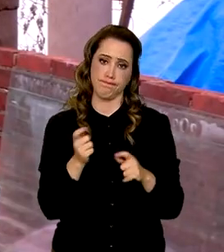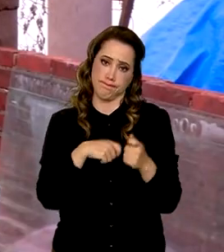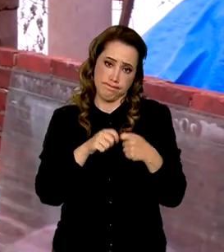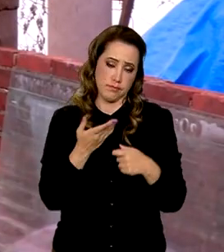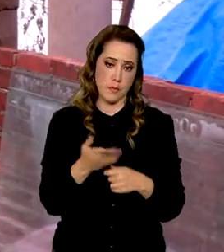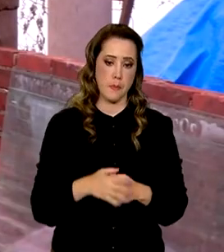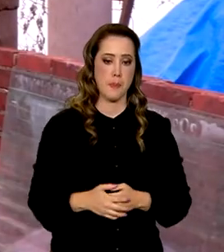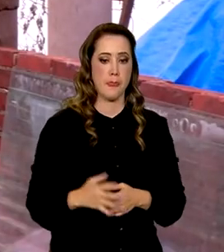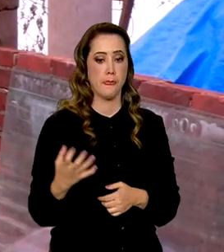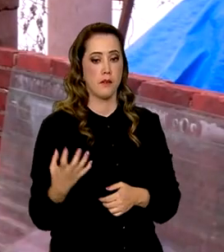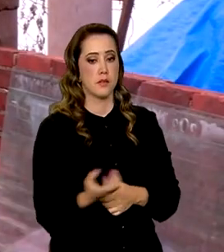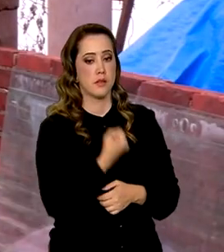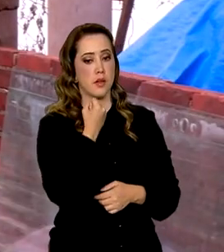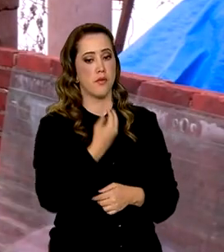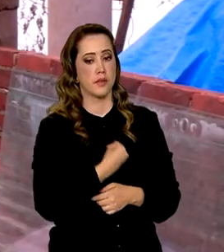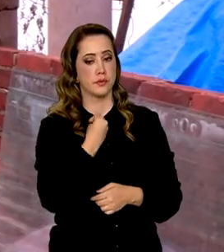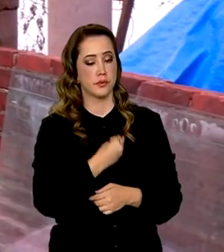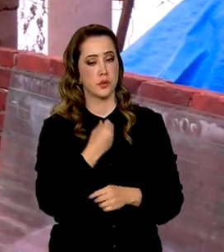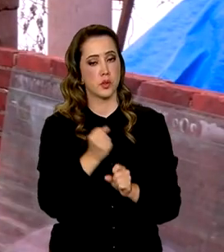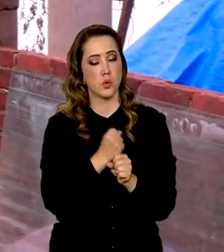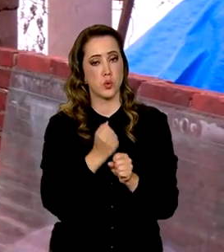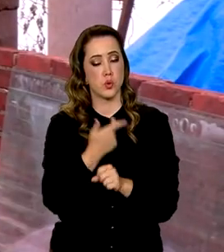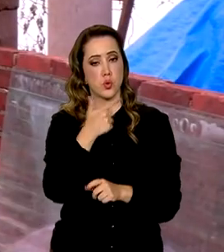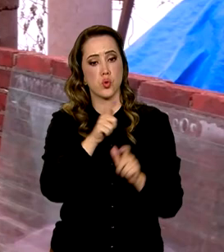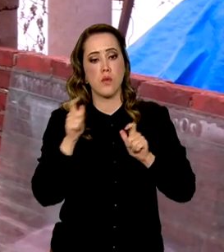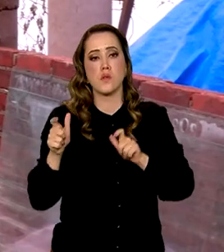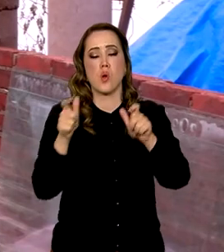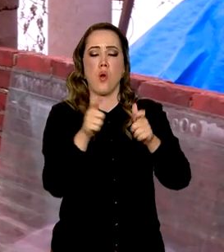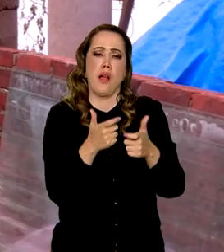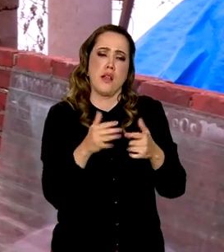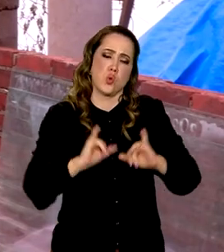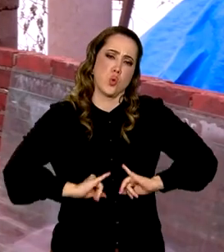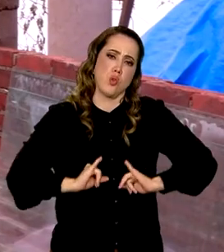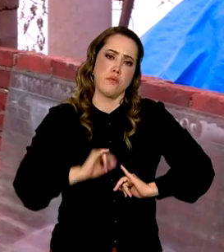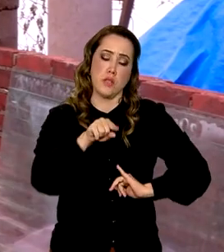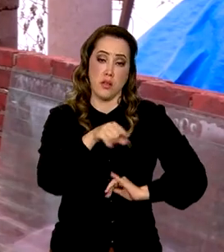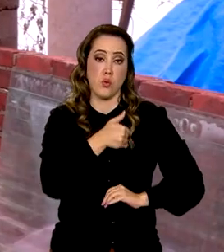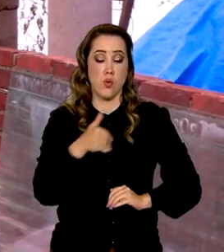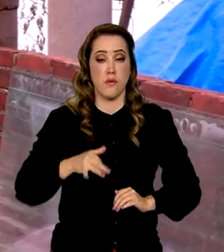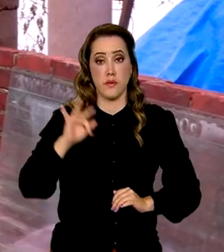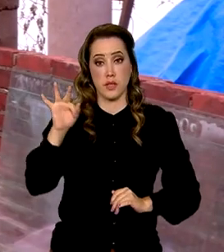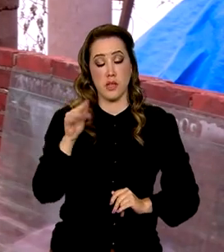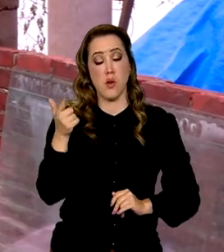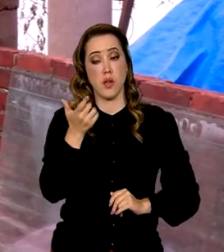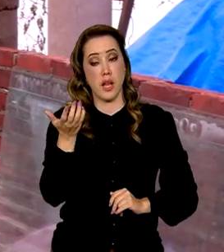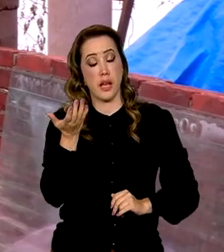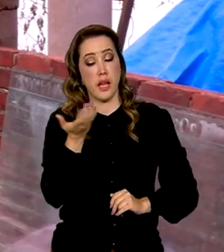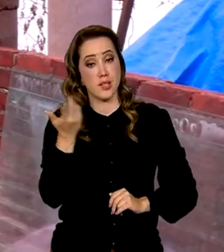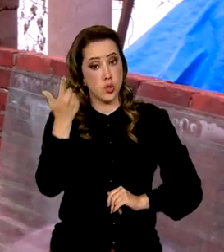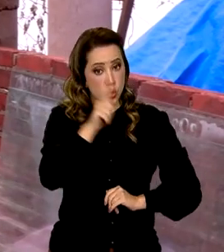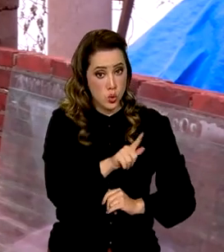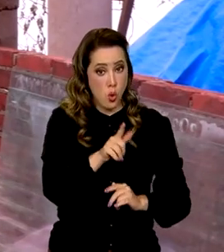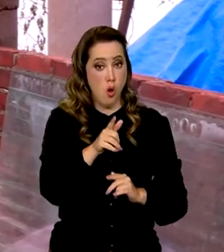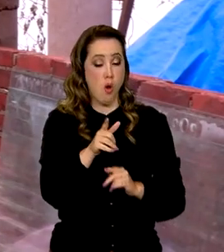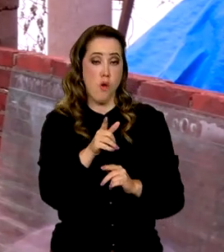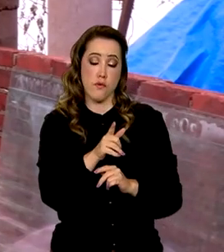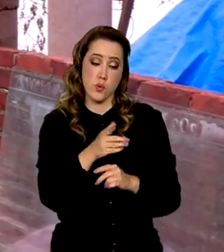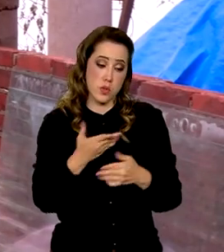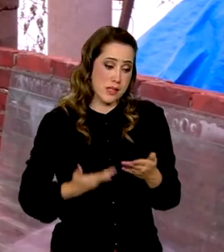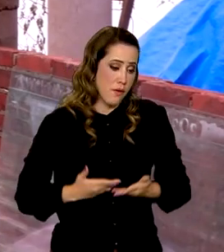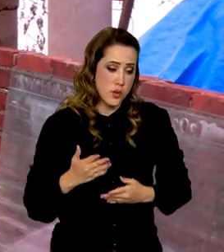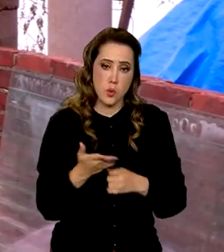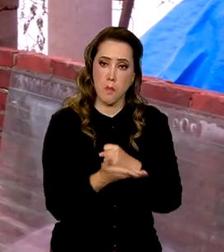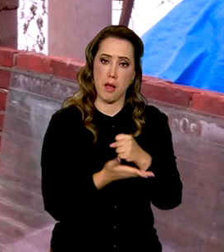vidas e reconstruir as áreas atingidas, o governo federal quer ajudar a restabelecer o mínimo funcionamento dos serviços com suporte à